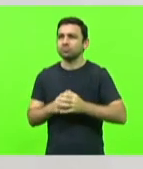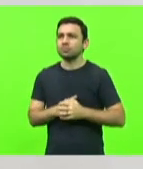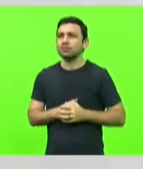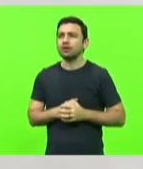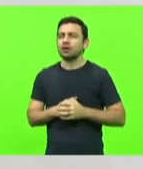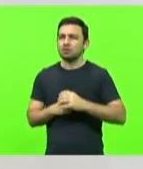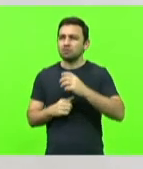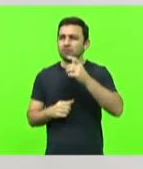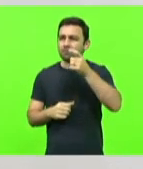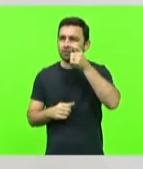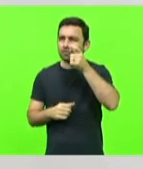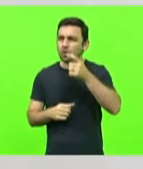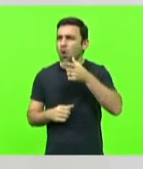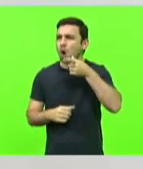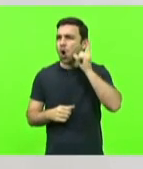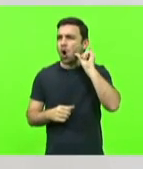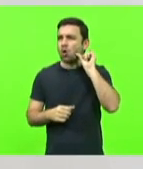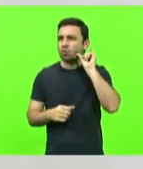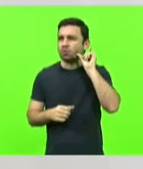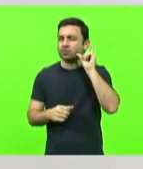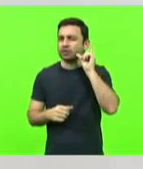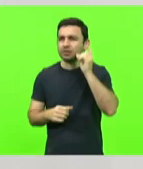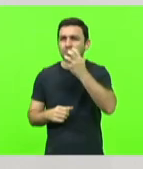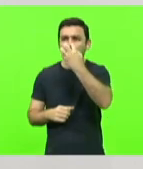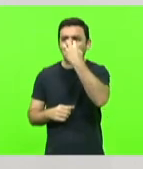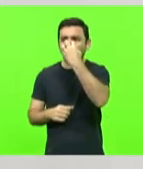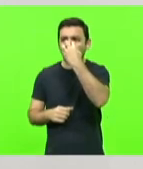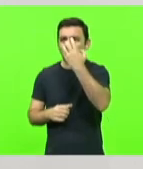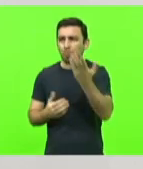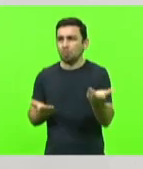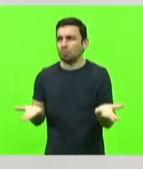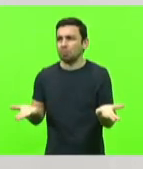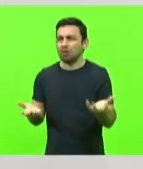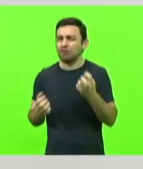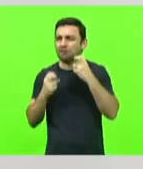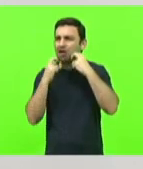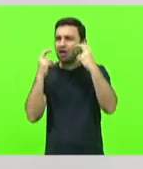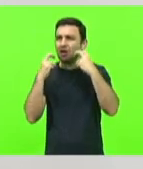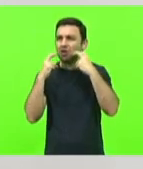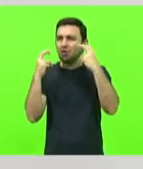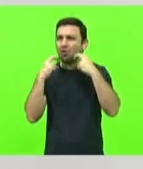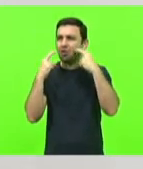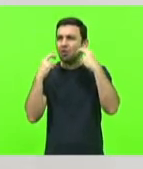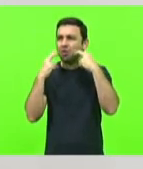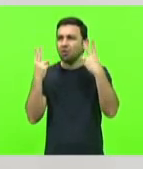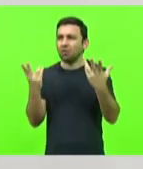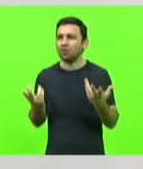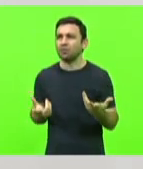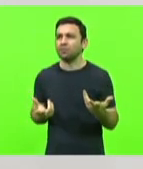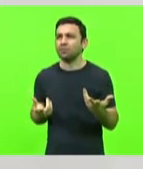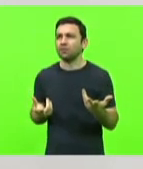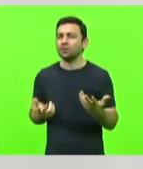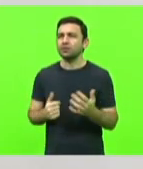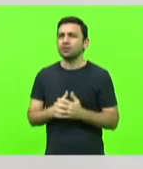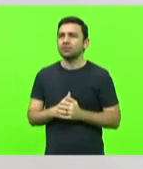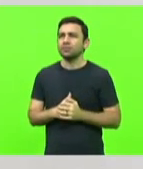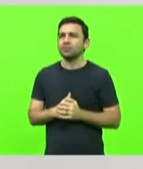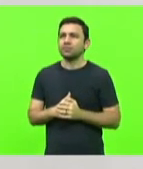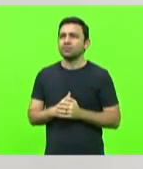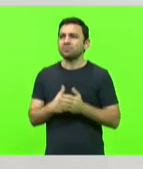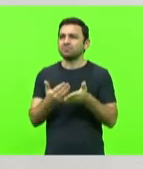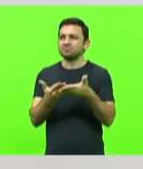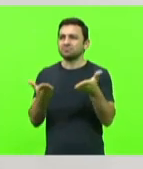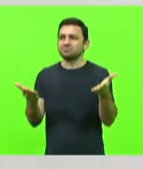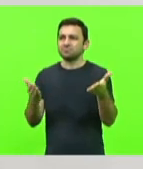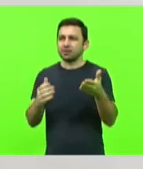nós vimos ontem foi um circo, uma vergonha, realmente lamentável a forma como o